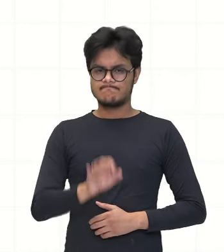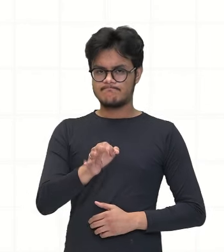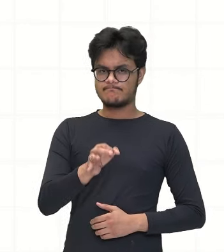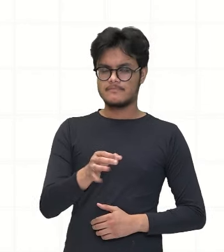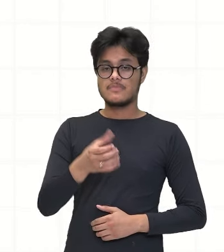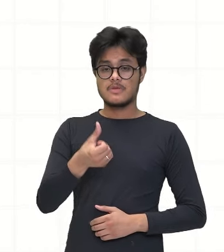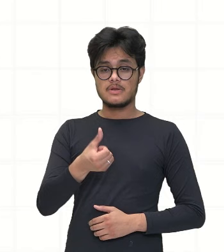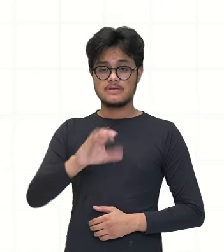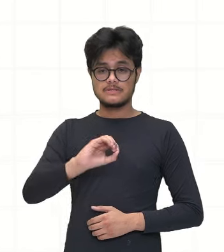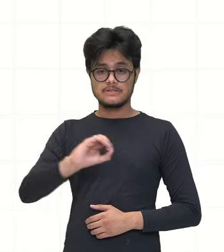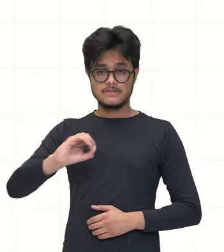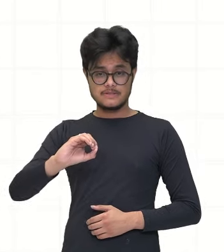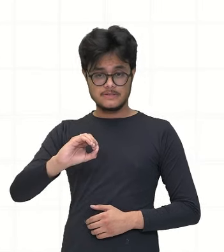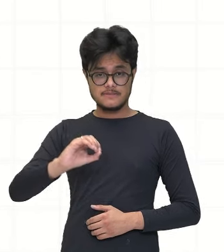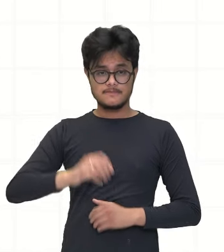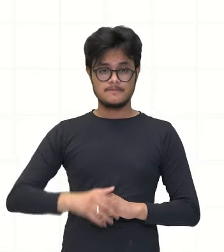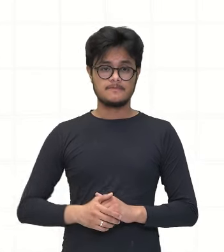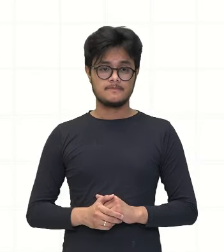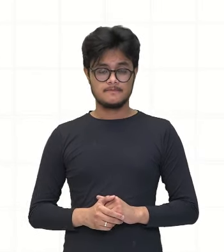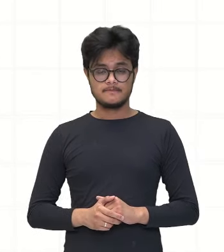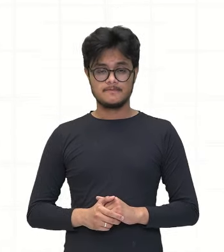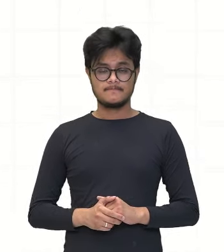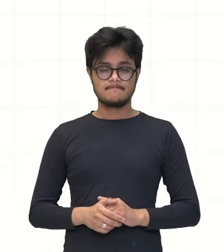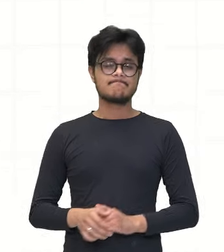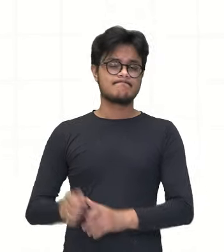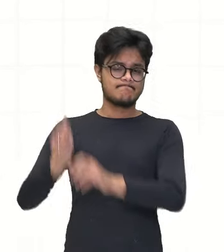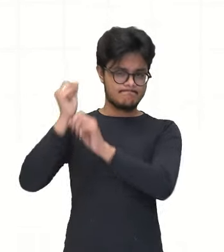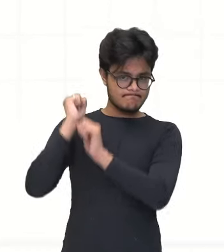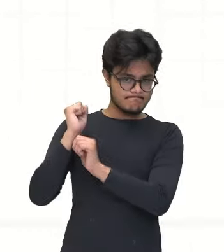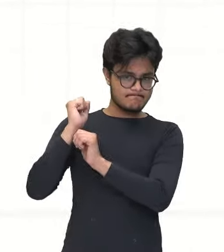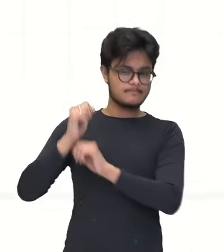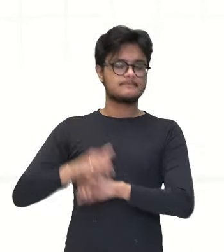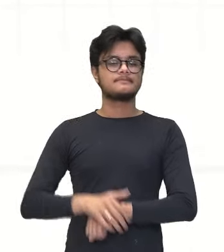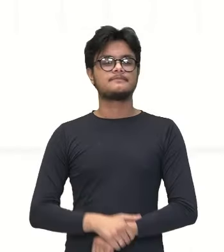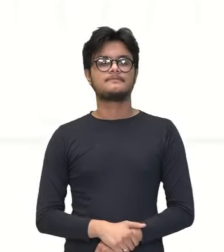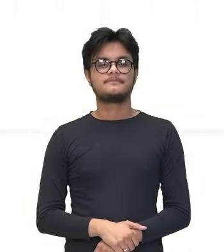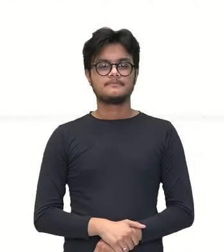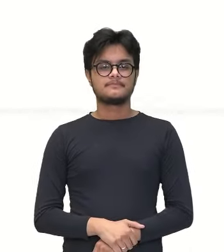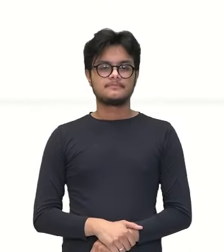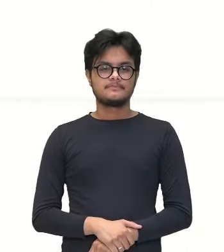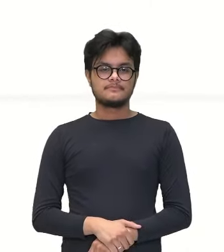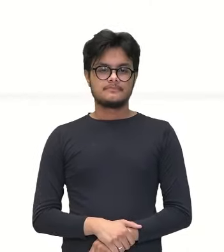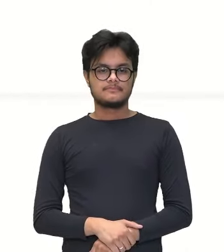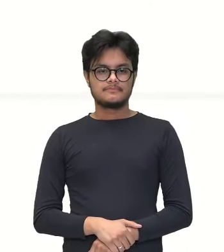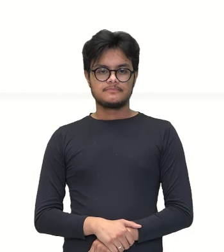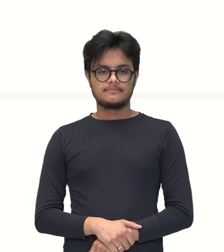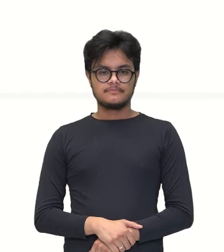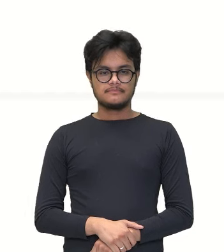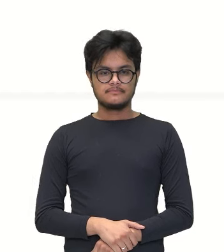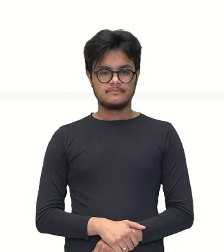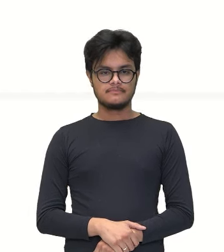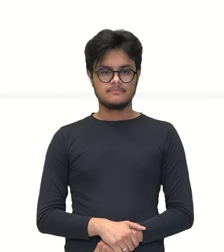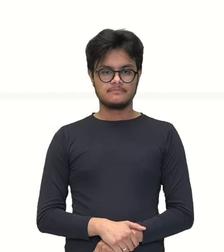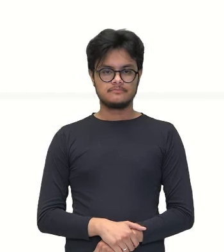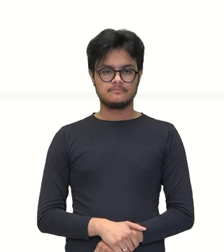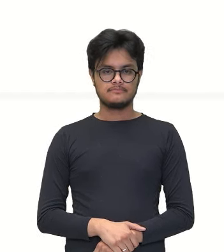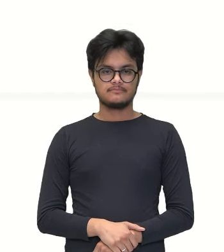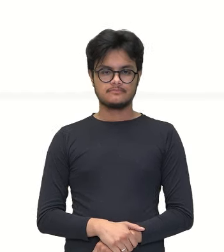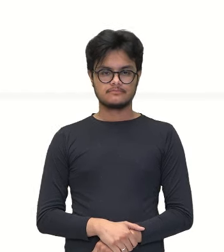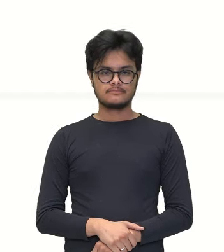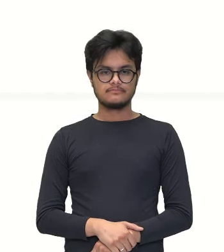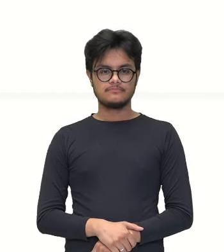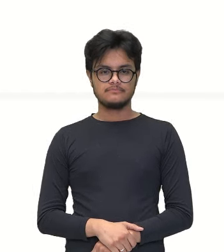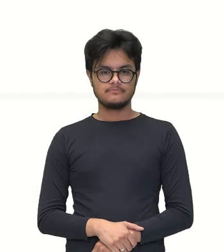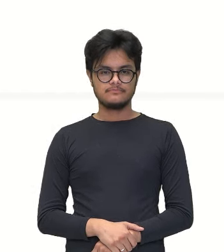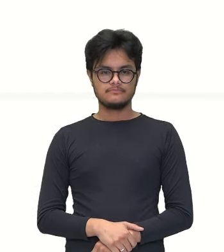sacos de cimento. Deixa eu subir aqui um pouco. Tá. Aí,